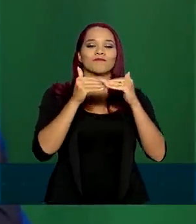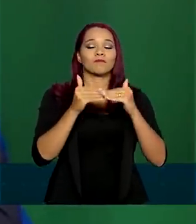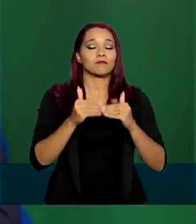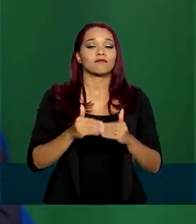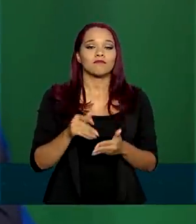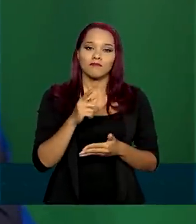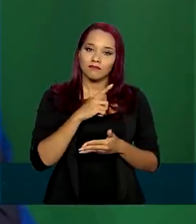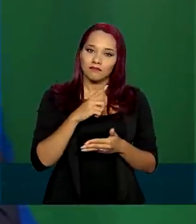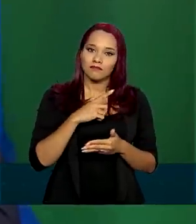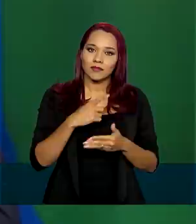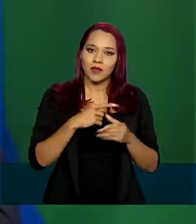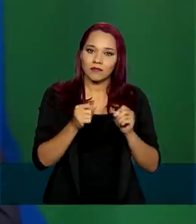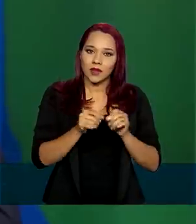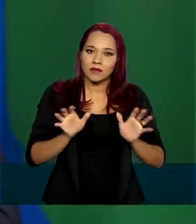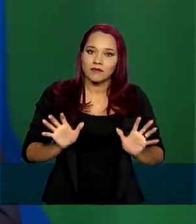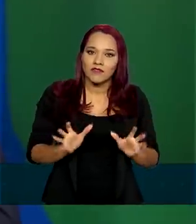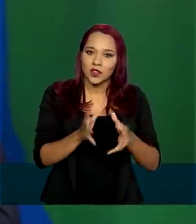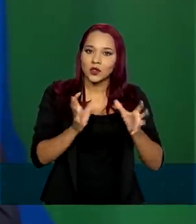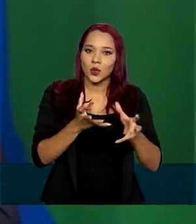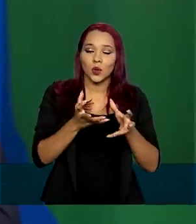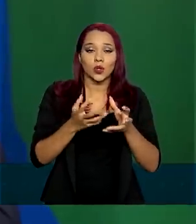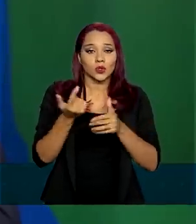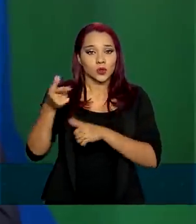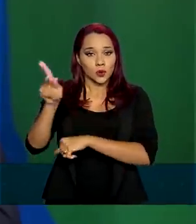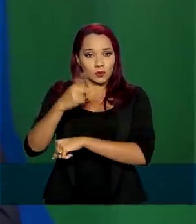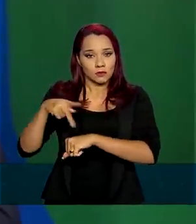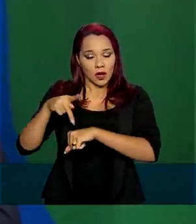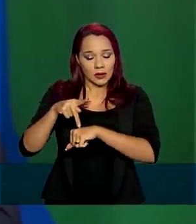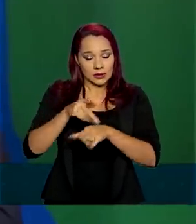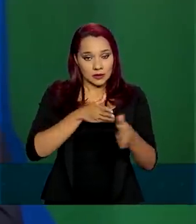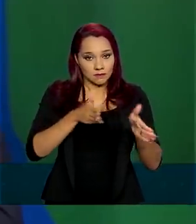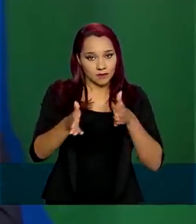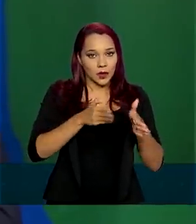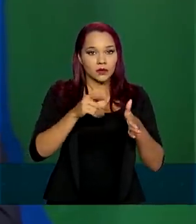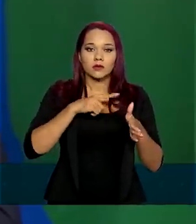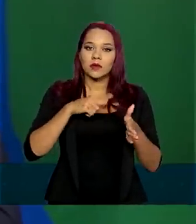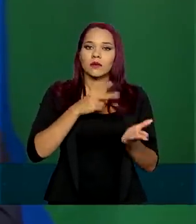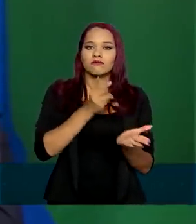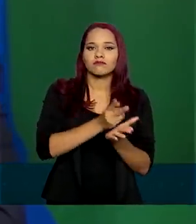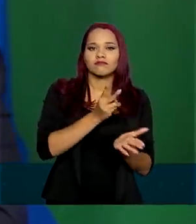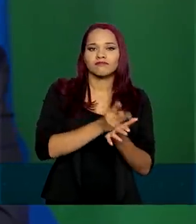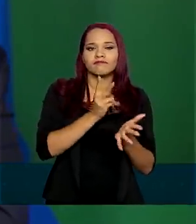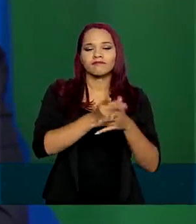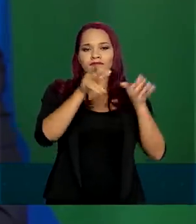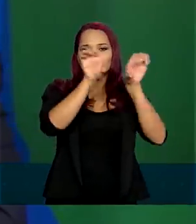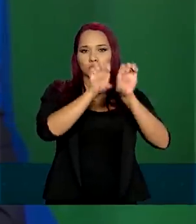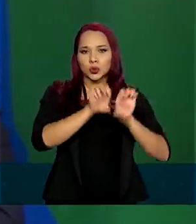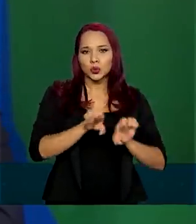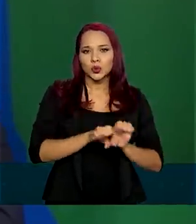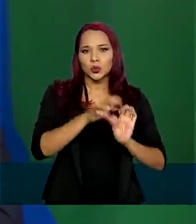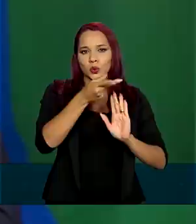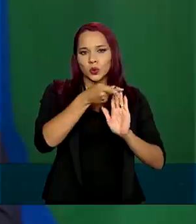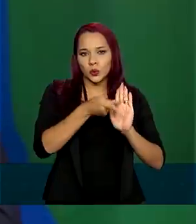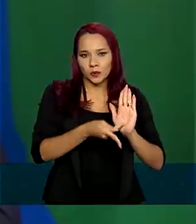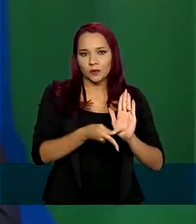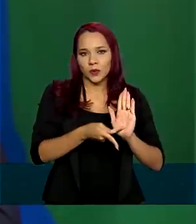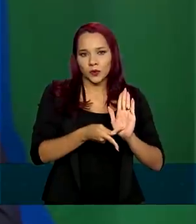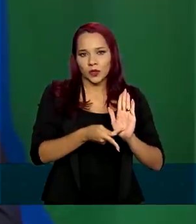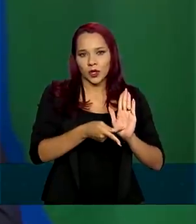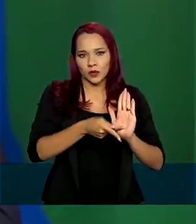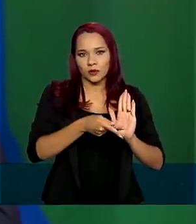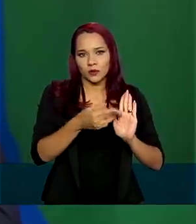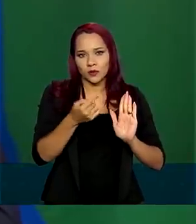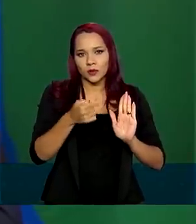feito calls com investidores estrangeiros. Nesse período, nós temos mantido a estruturação de projetos em